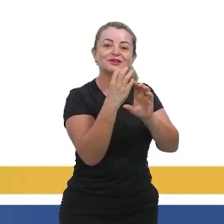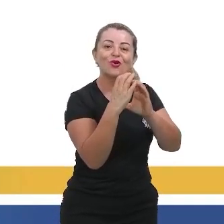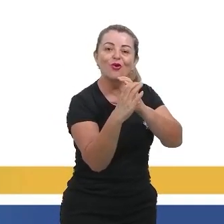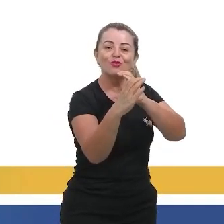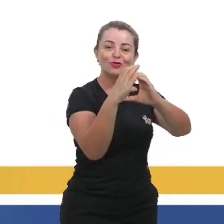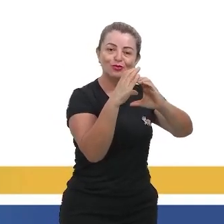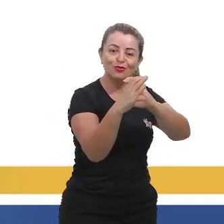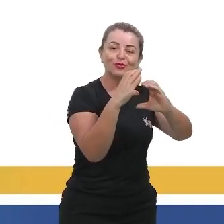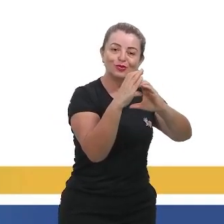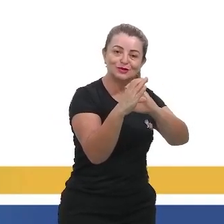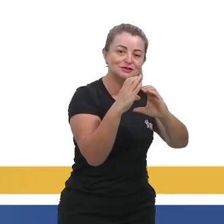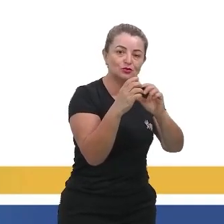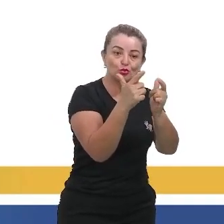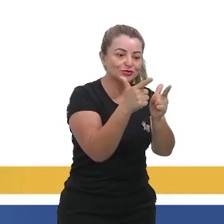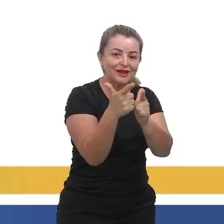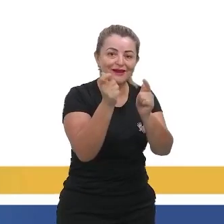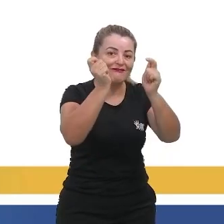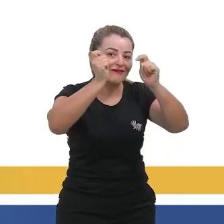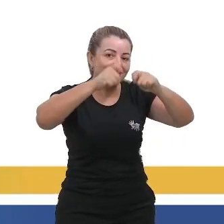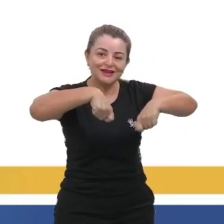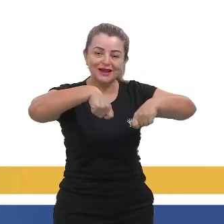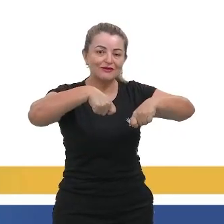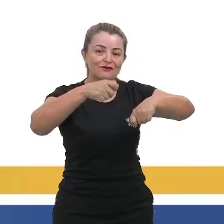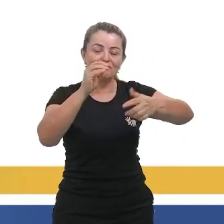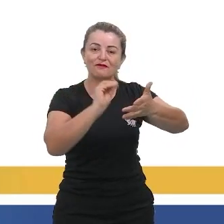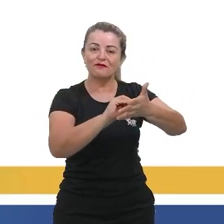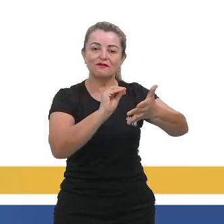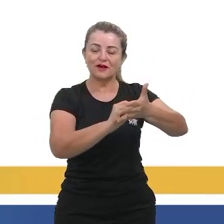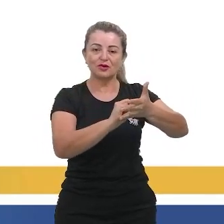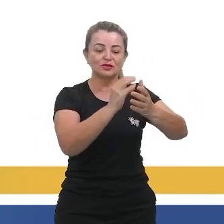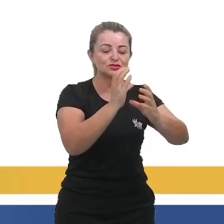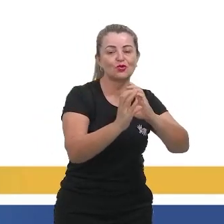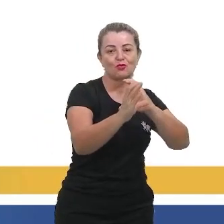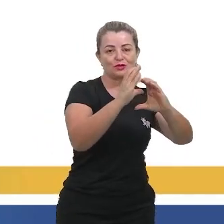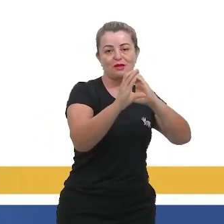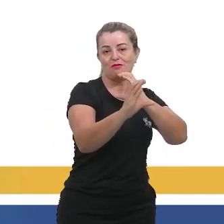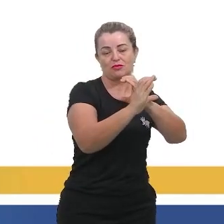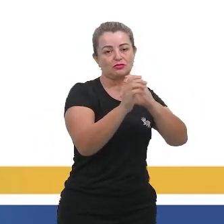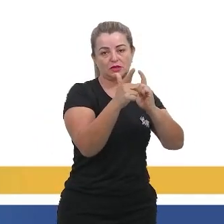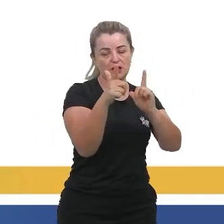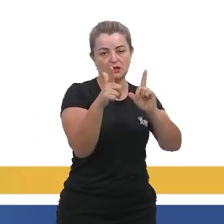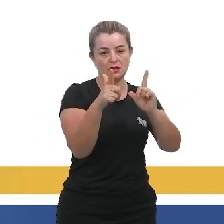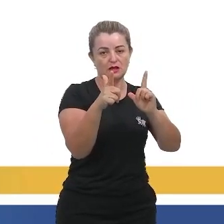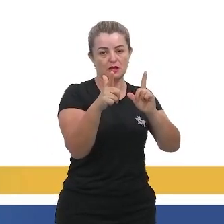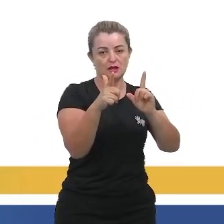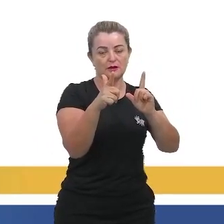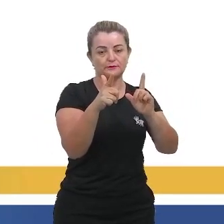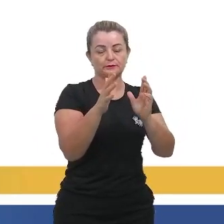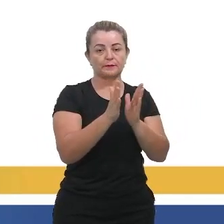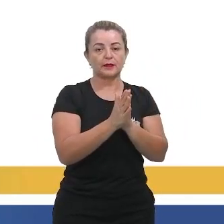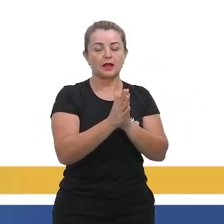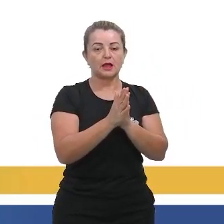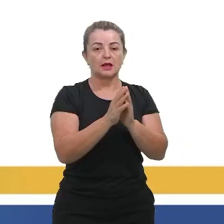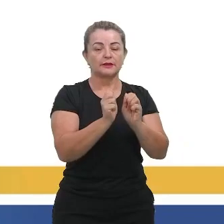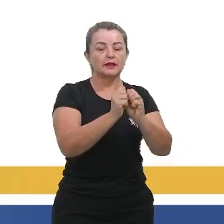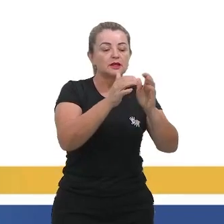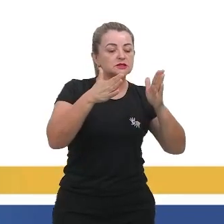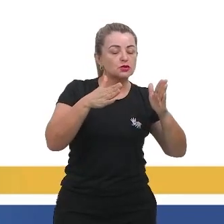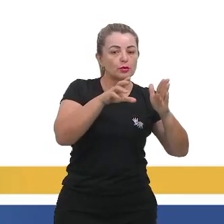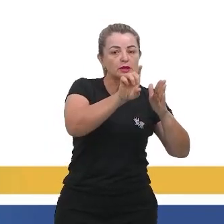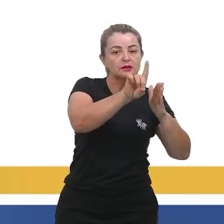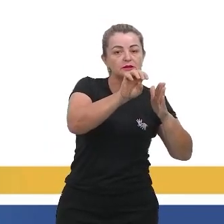ali uma incapacidade. É algo assim bem extremo. Letra C. Descobriram